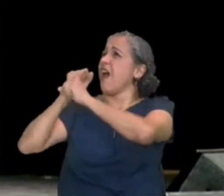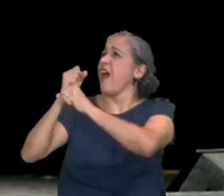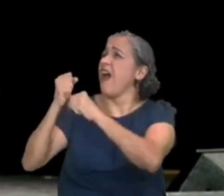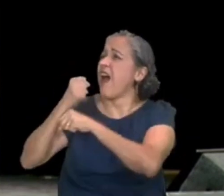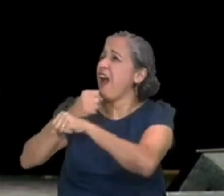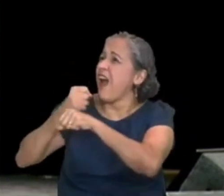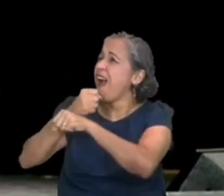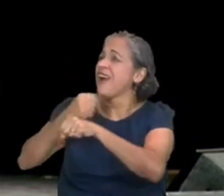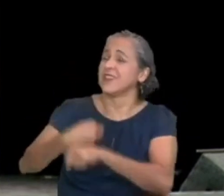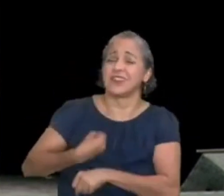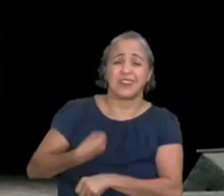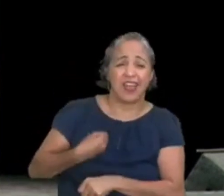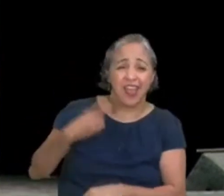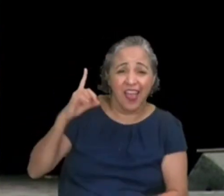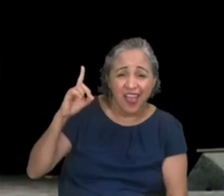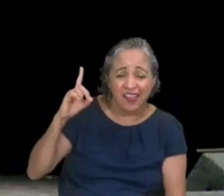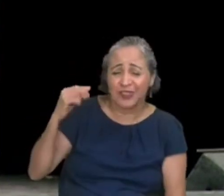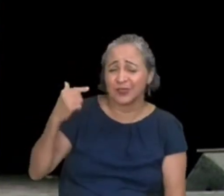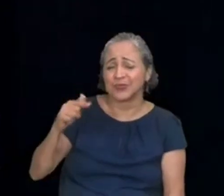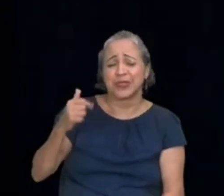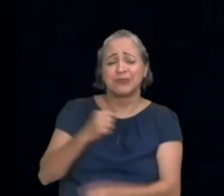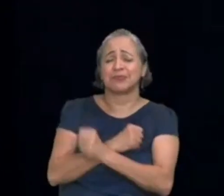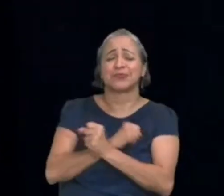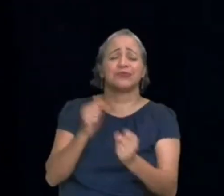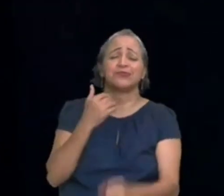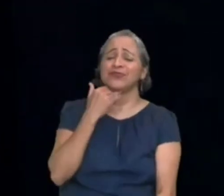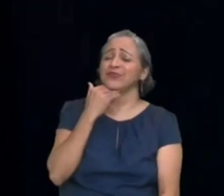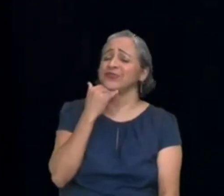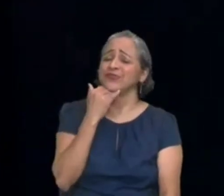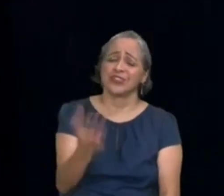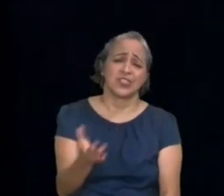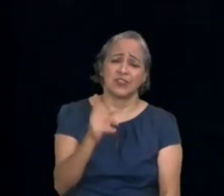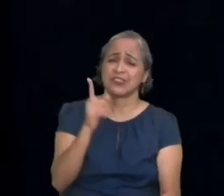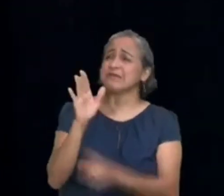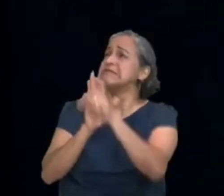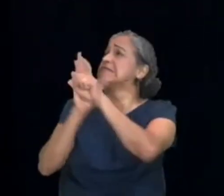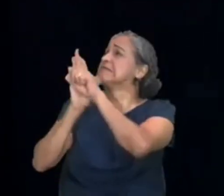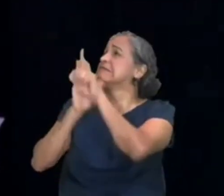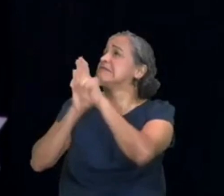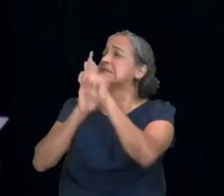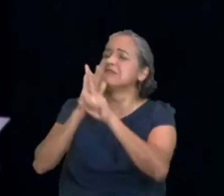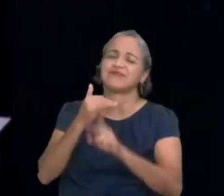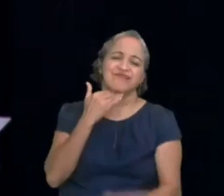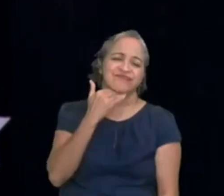existência. Ou seja, não adianta você tentar entender o tamanho de Deus.